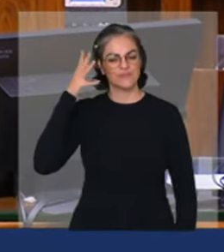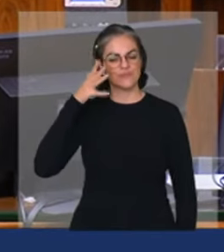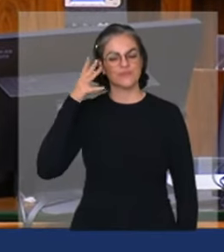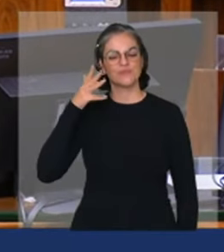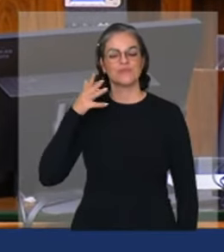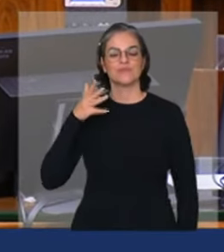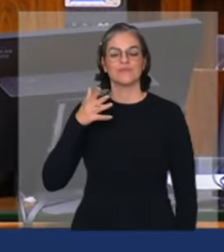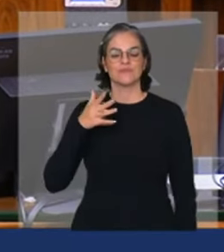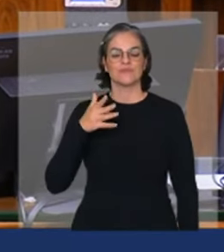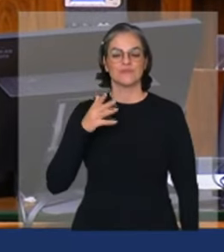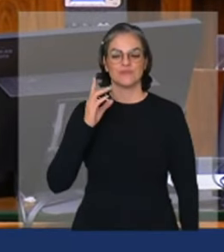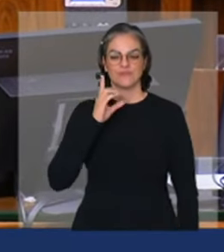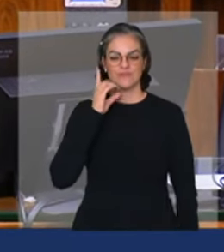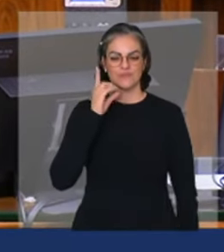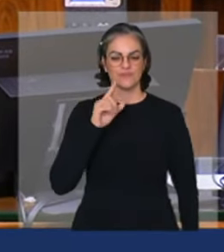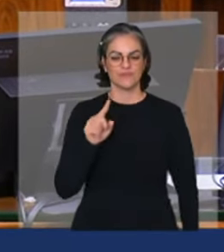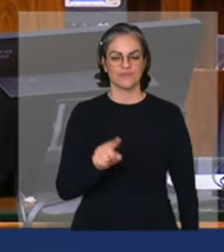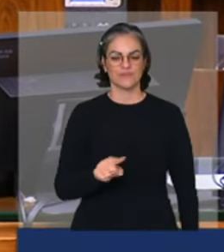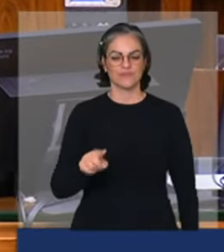deputado Zé Silva